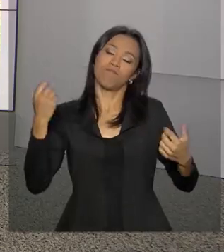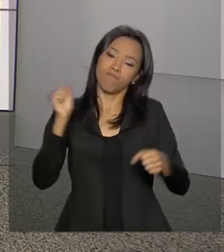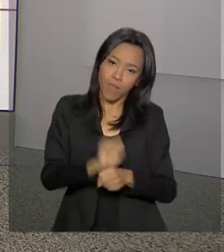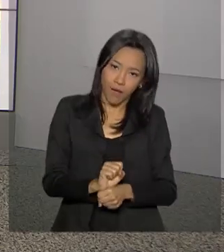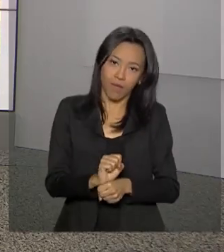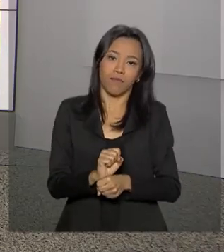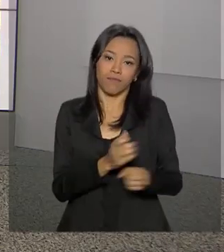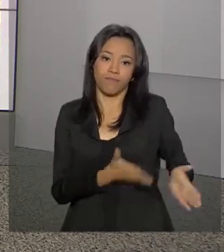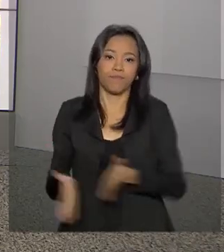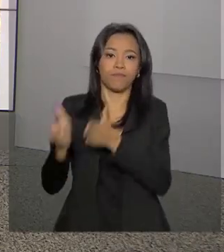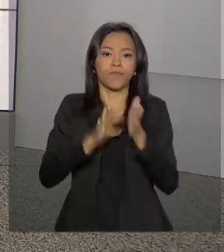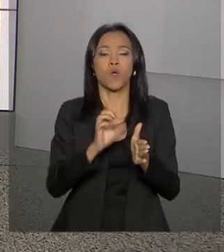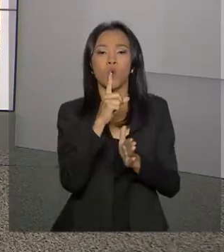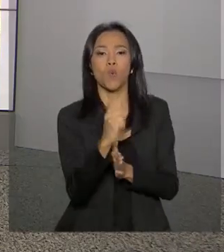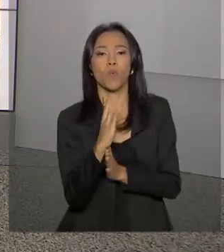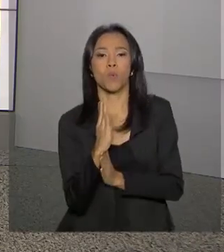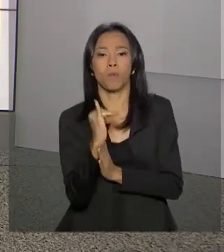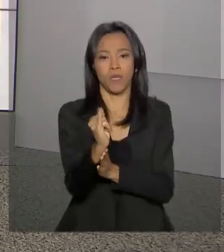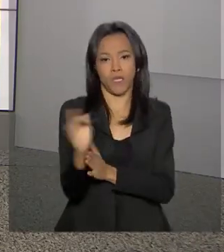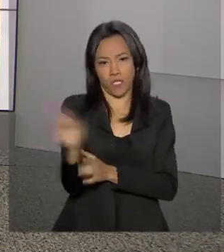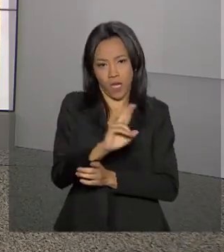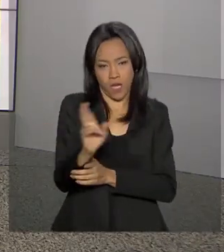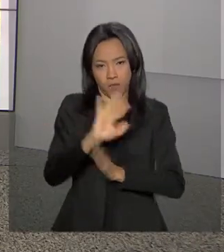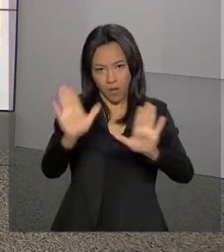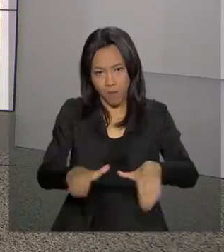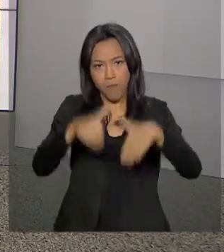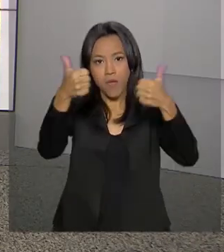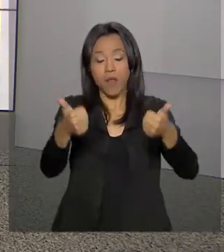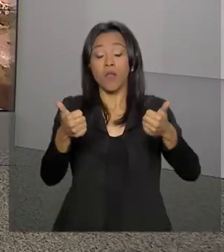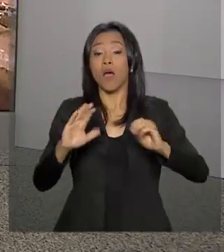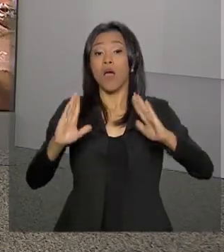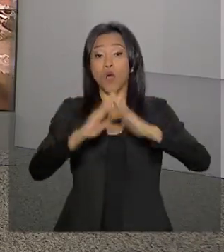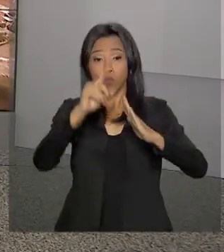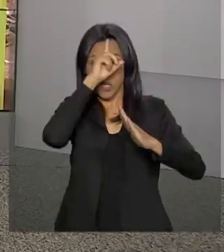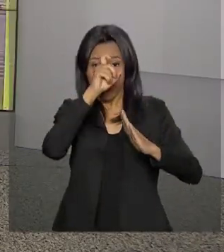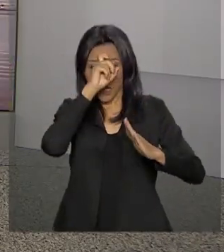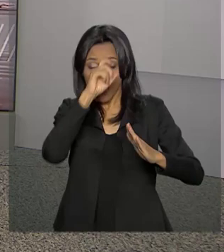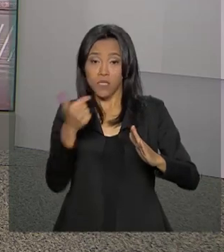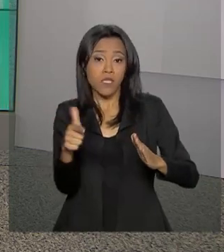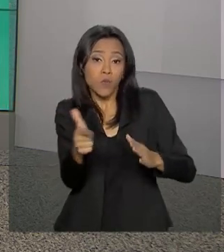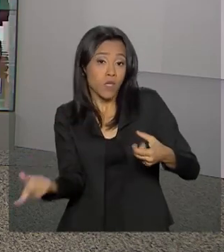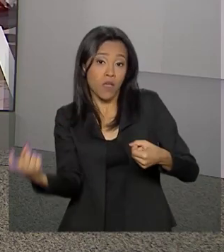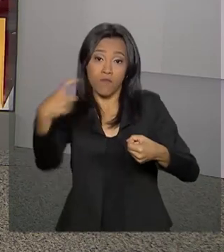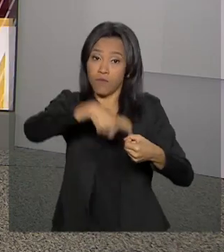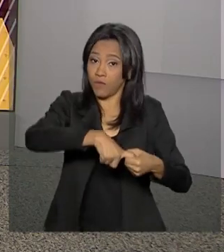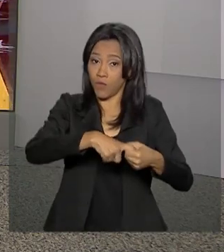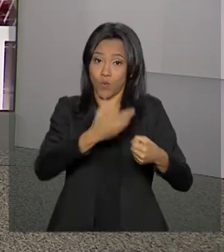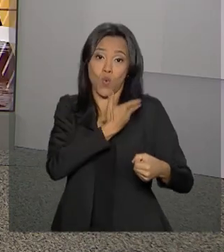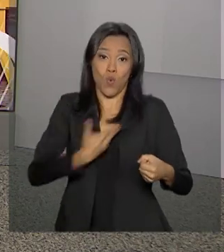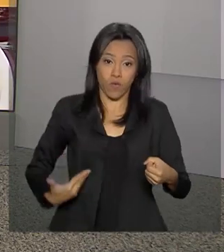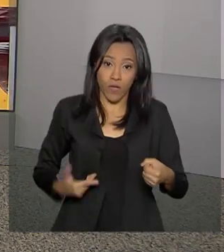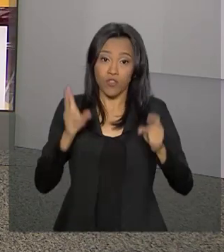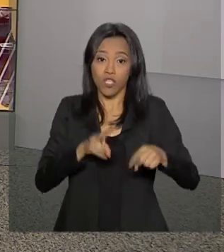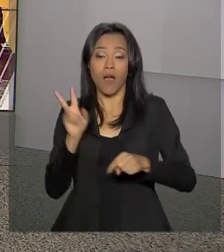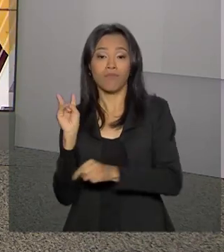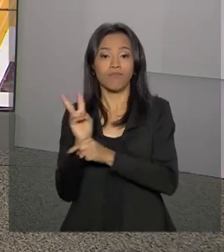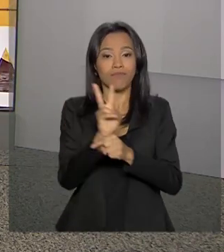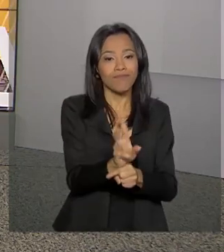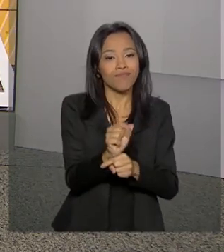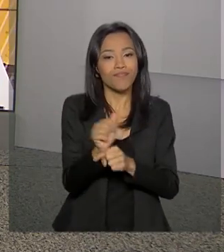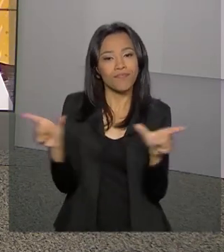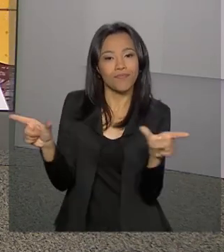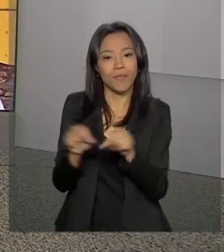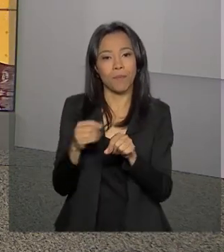Um bilhão de reais para melhorar e modernizar os hospitais filantrópicos do país. Lançada a linha de crédito do BNDES